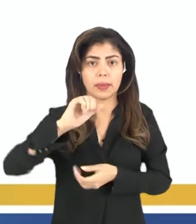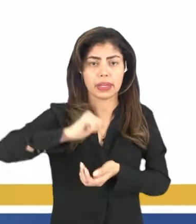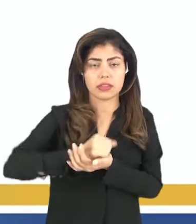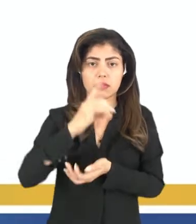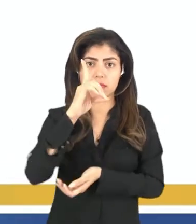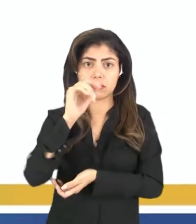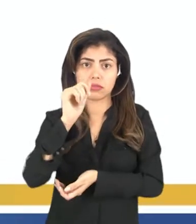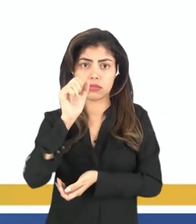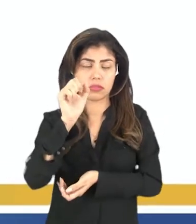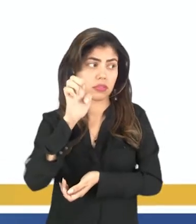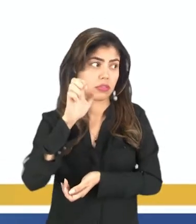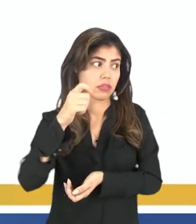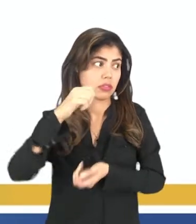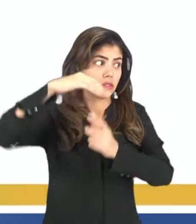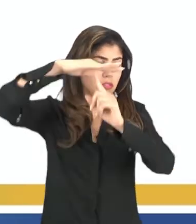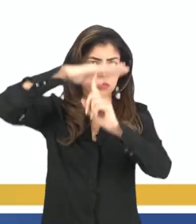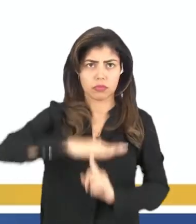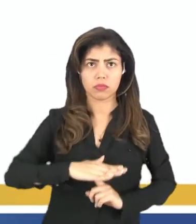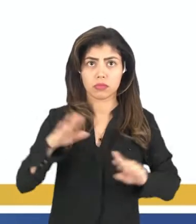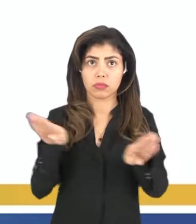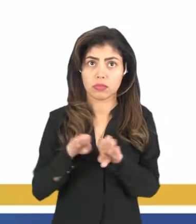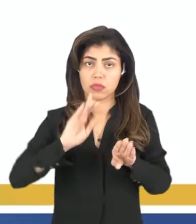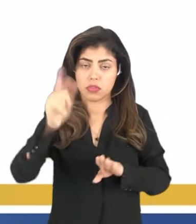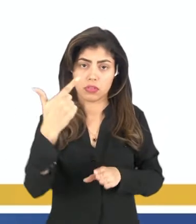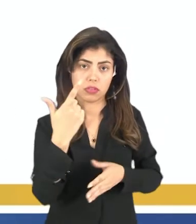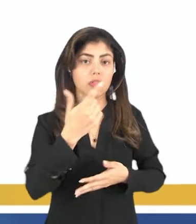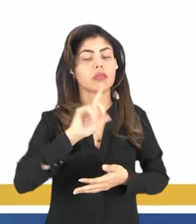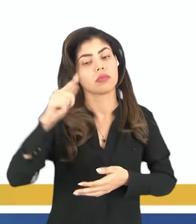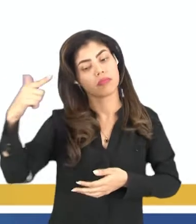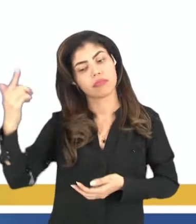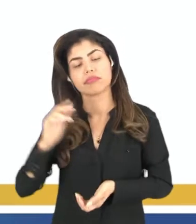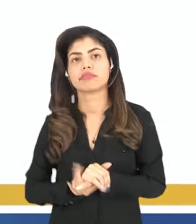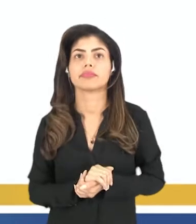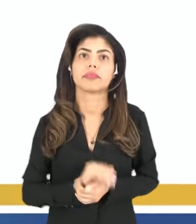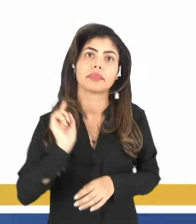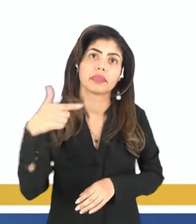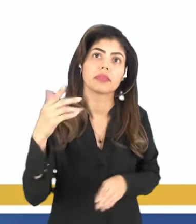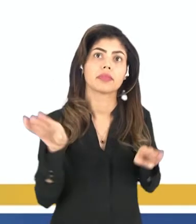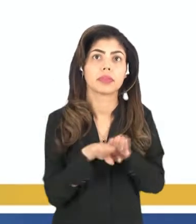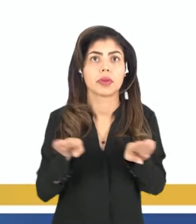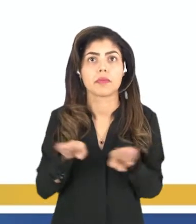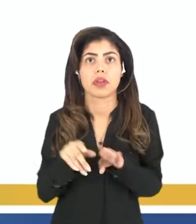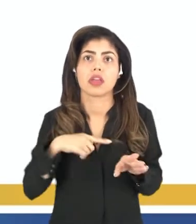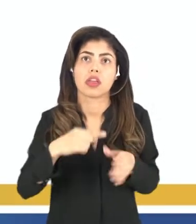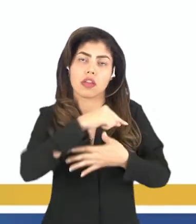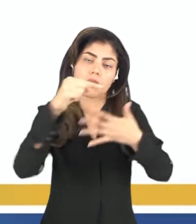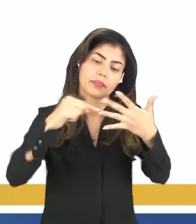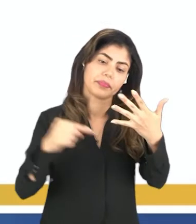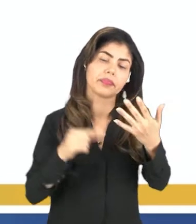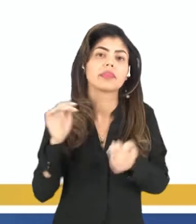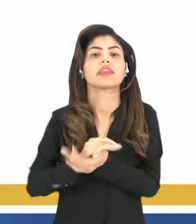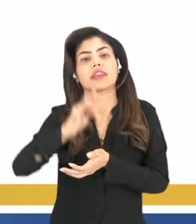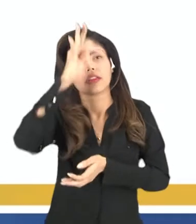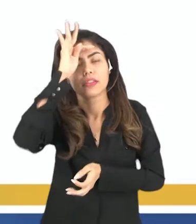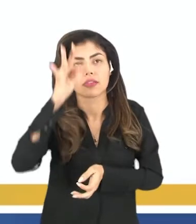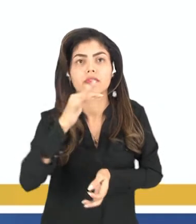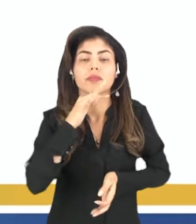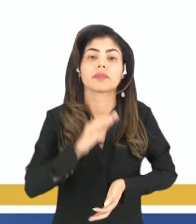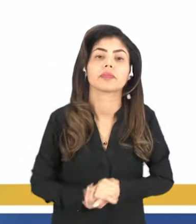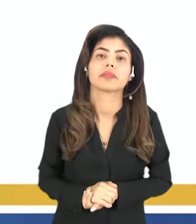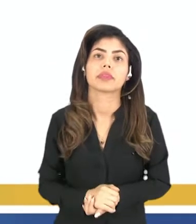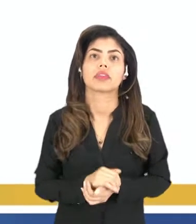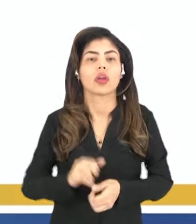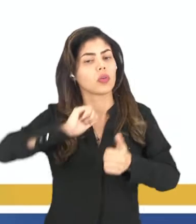valores sociais e pessoais, entre outros, né? Além da diferente das modalidades tradicionais,